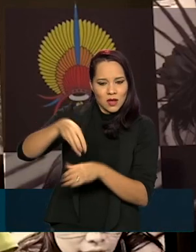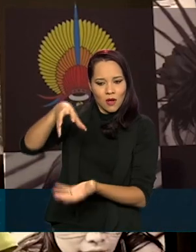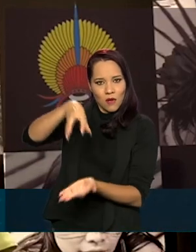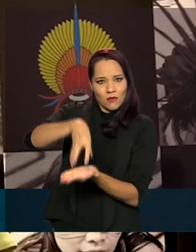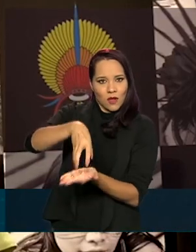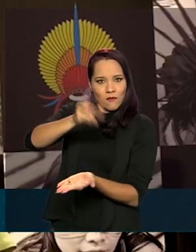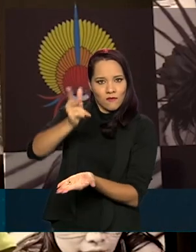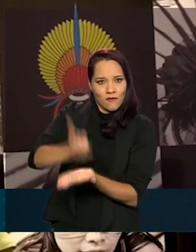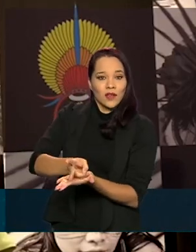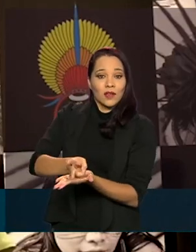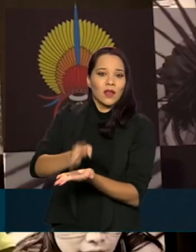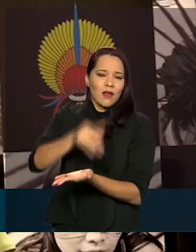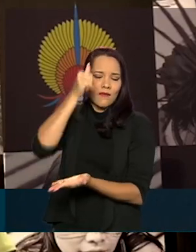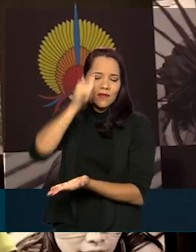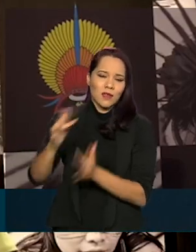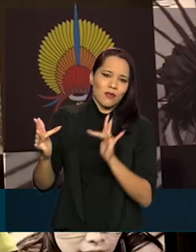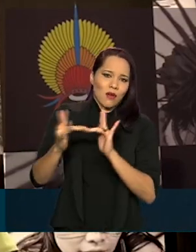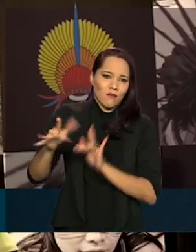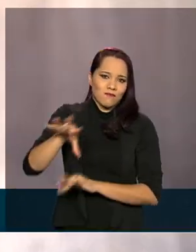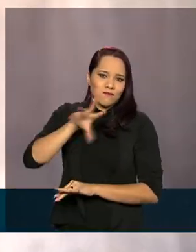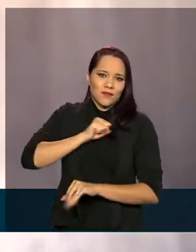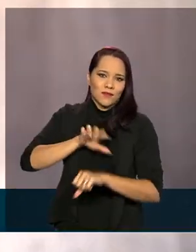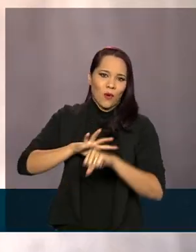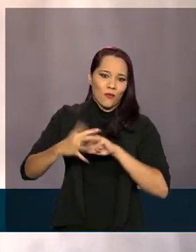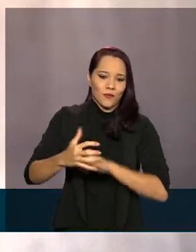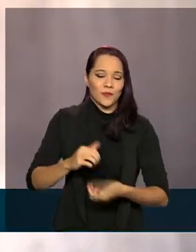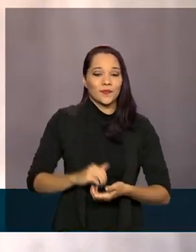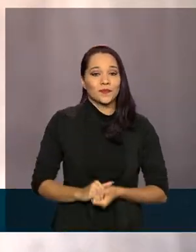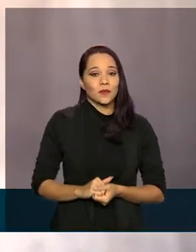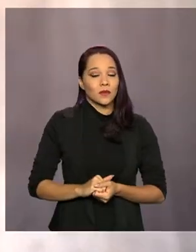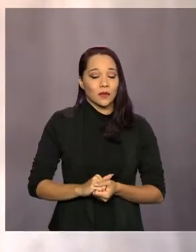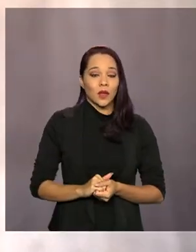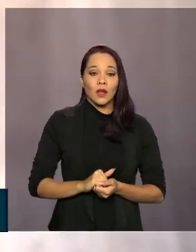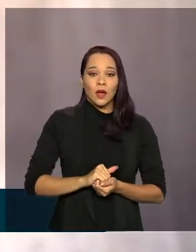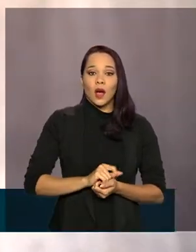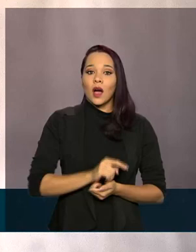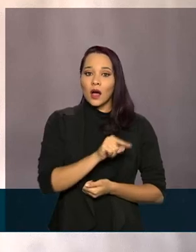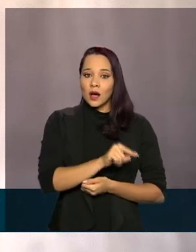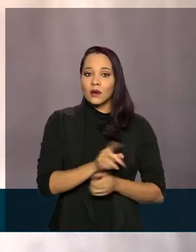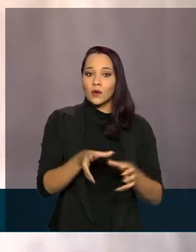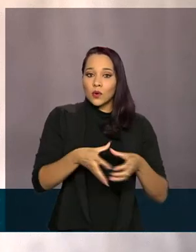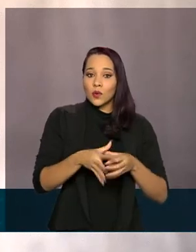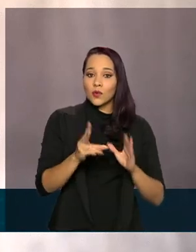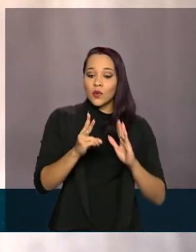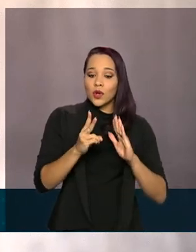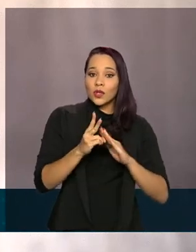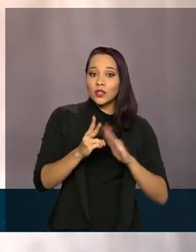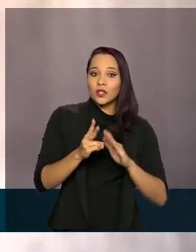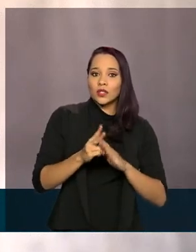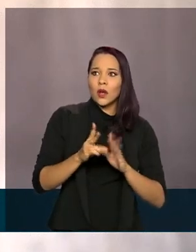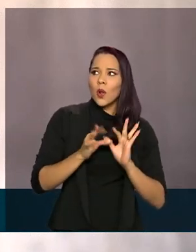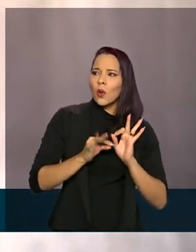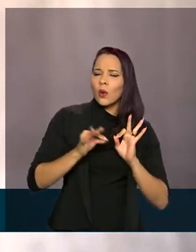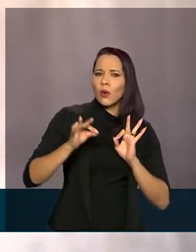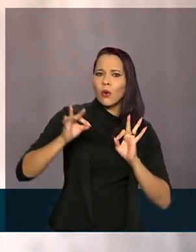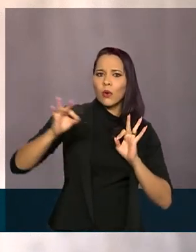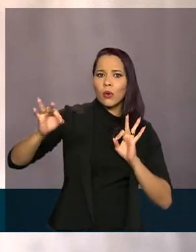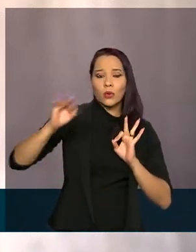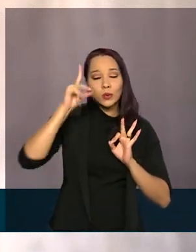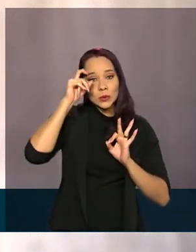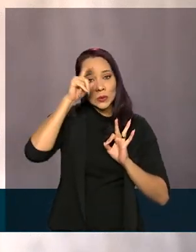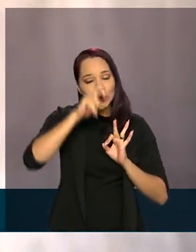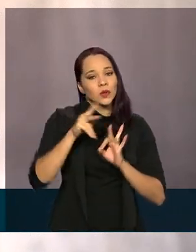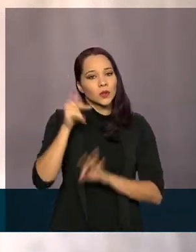assim as chances do contágio pela Covid-19. A maior parte desses indígenas vive em áreas de difícil acesso e para